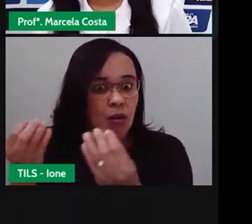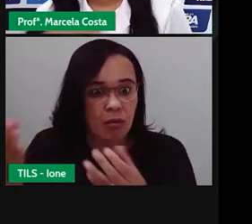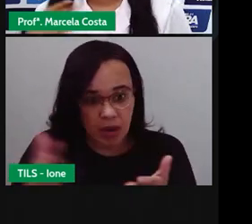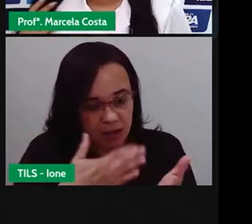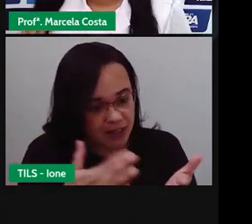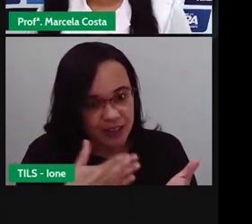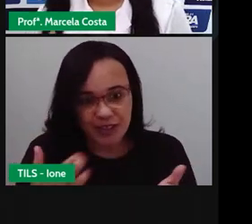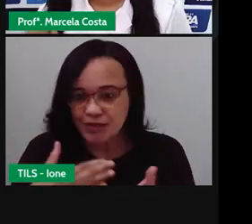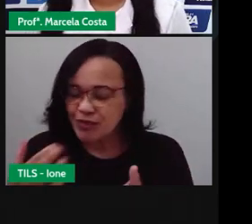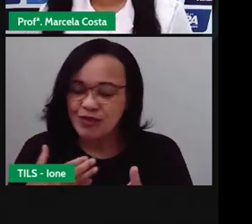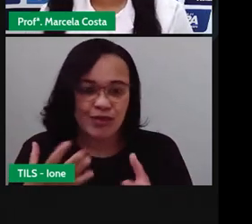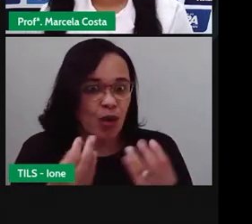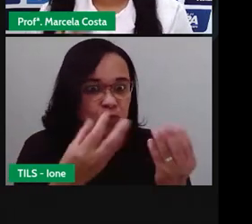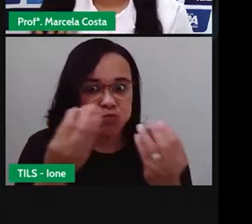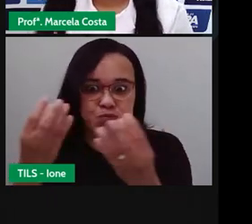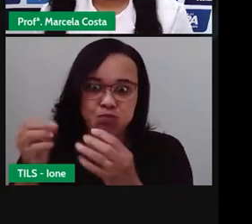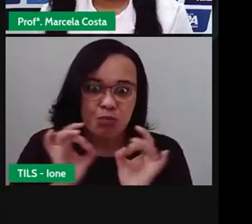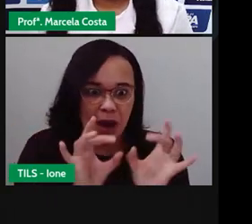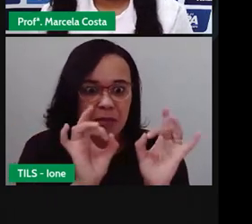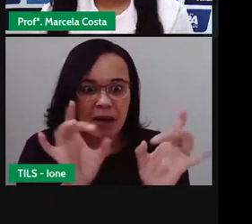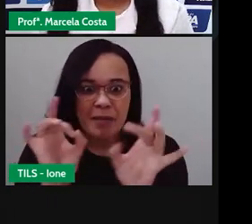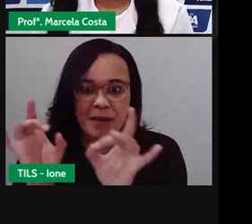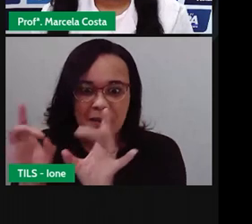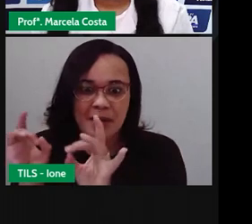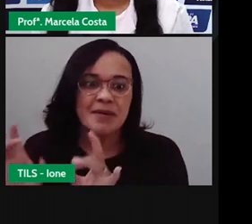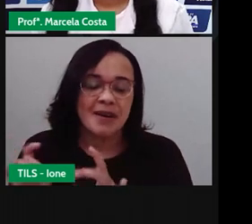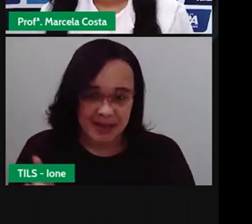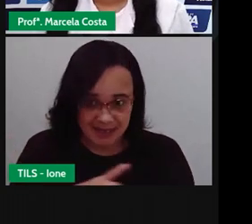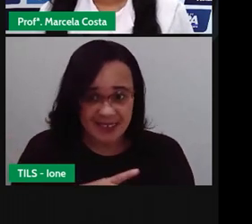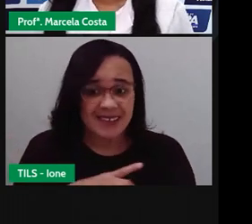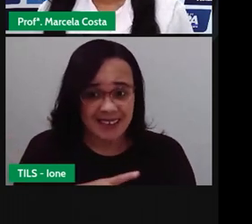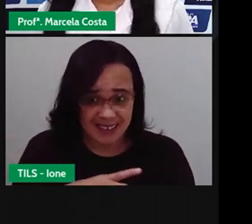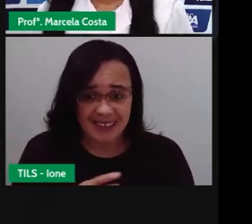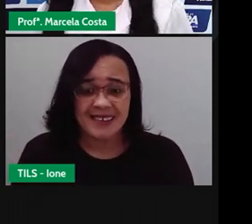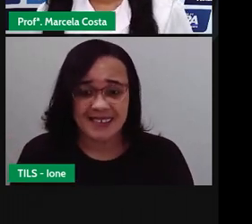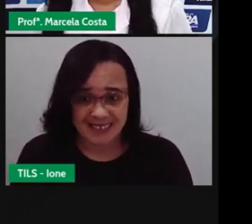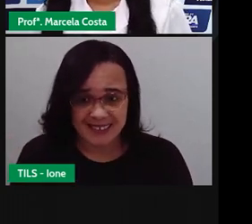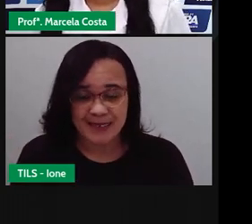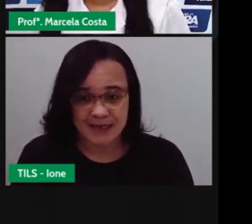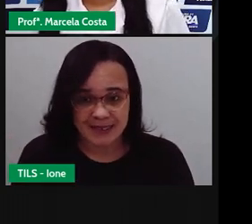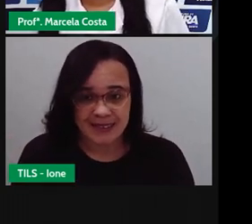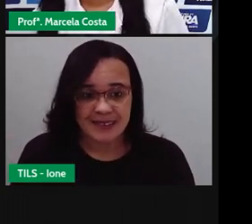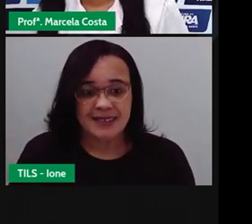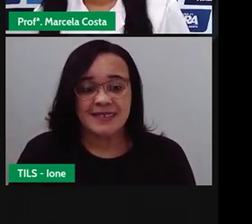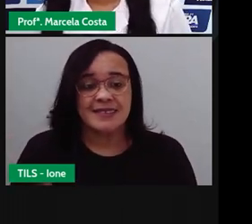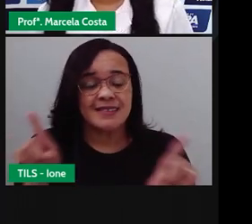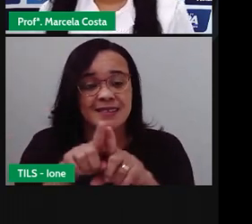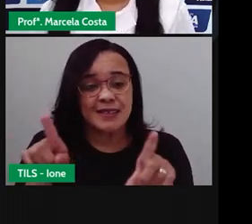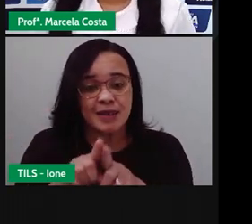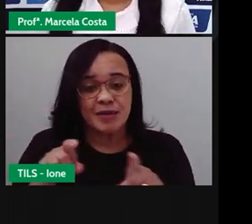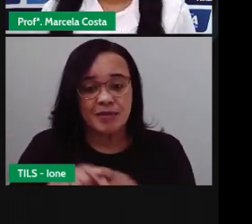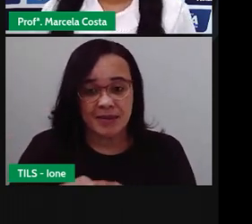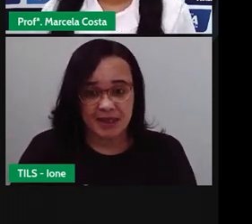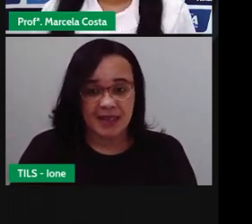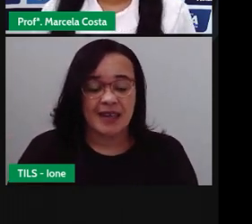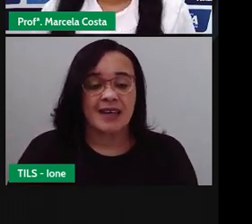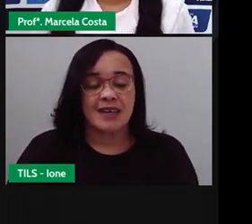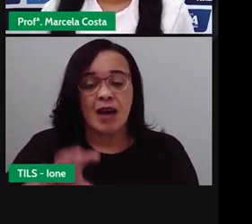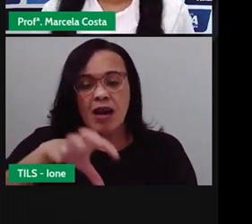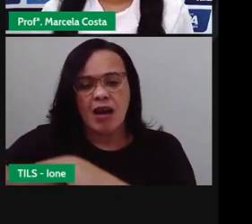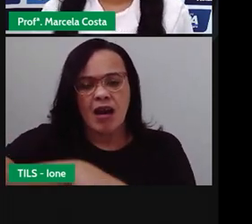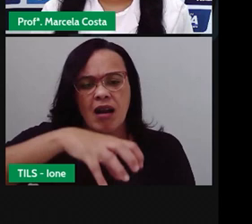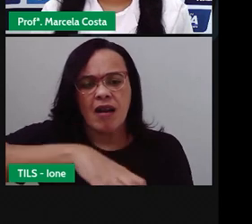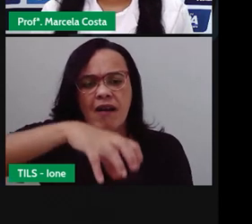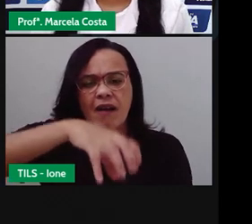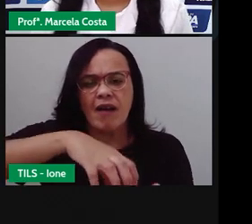inclusive em cordeus escritos por feirentes. Lá na prece do Condé, eu não fiz, que é a